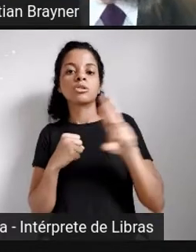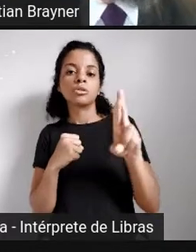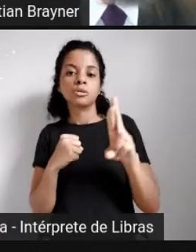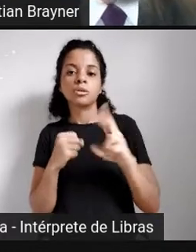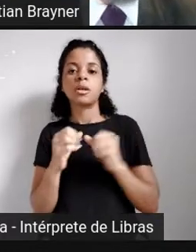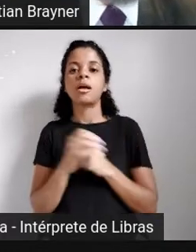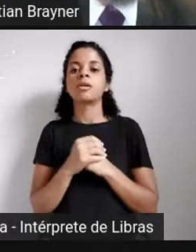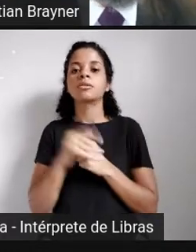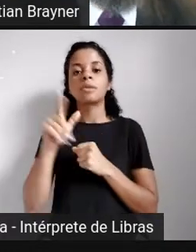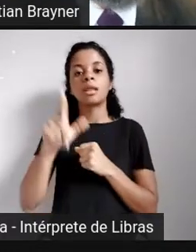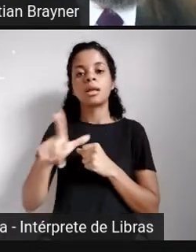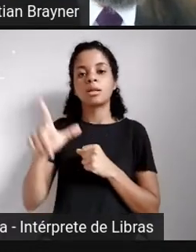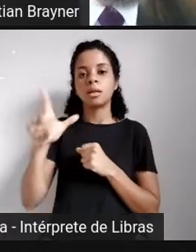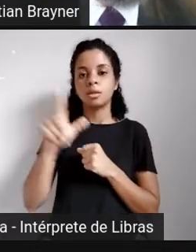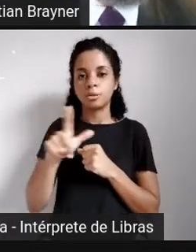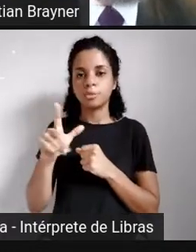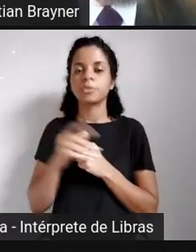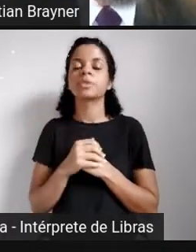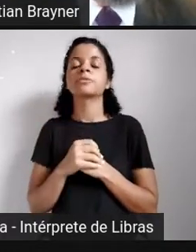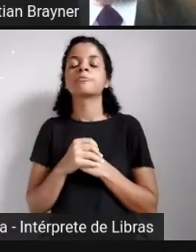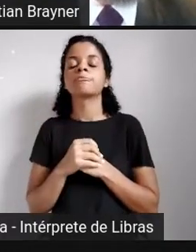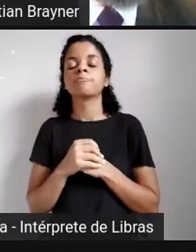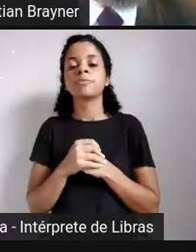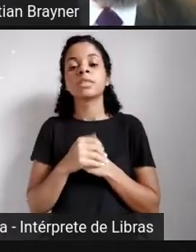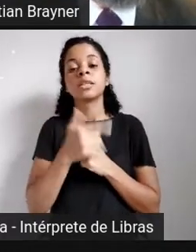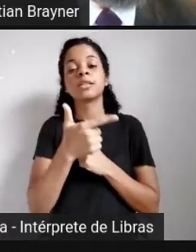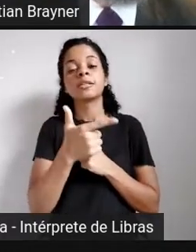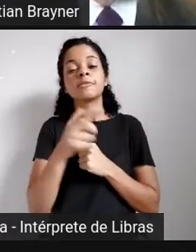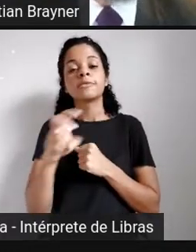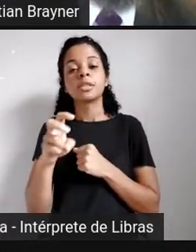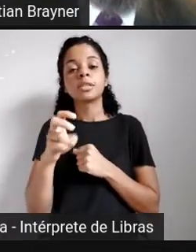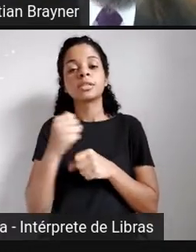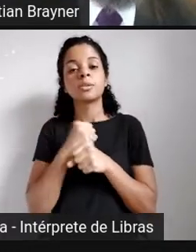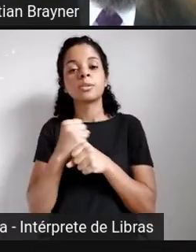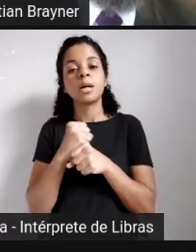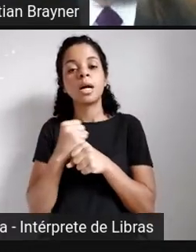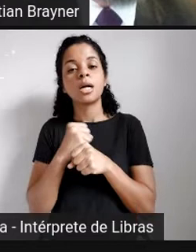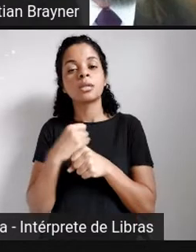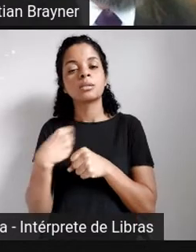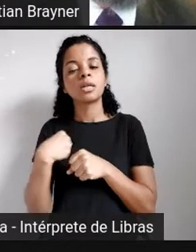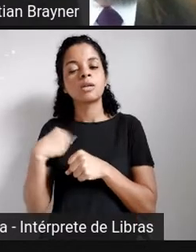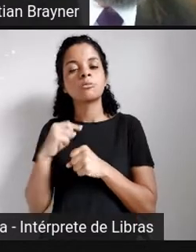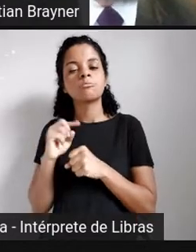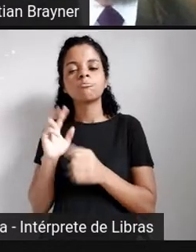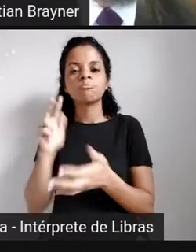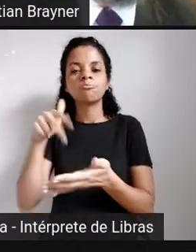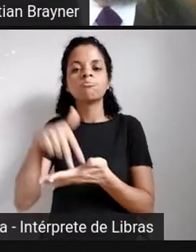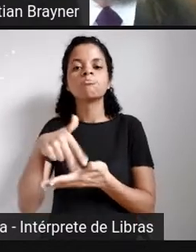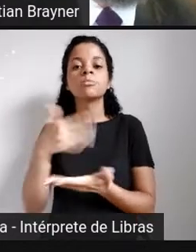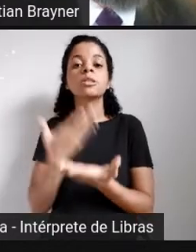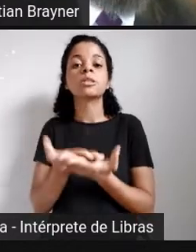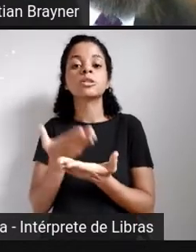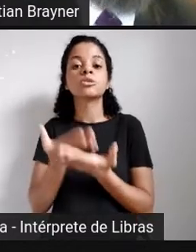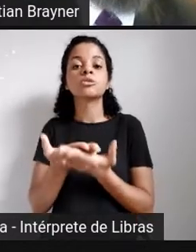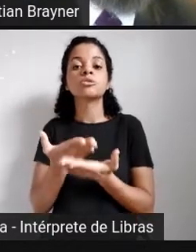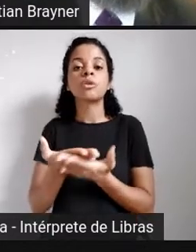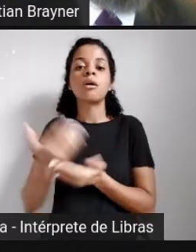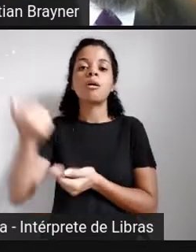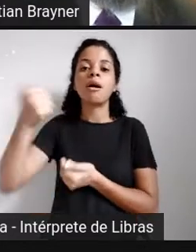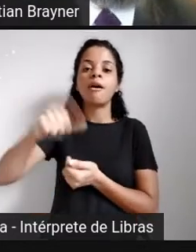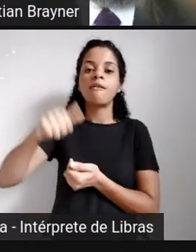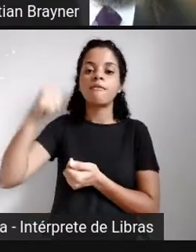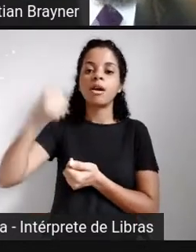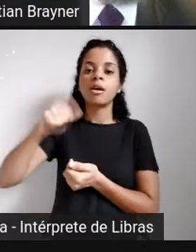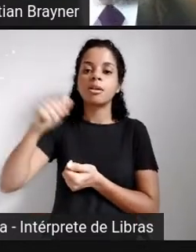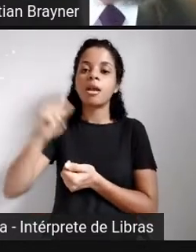E eu tenho devotado esses 25 anos a estudar, a avaliar e a propor produtos e serviços de